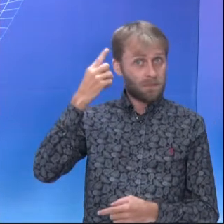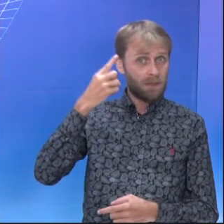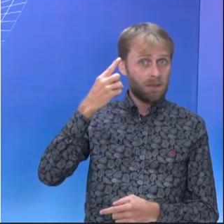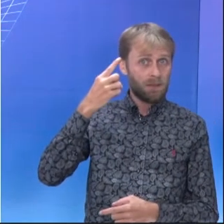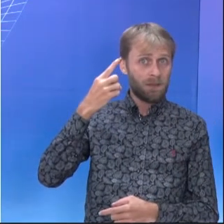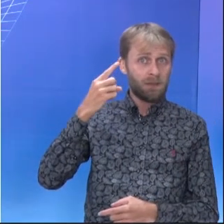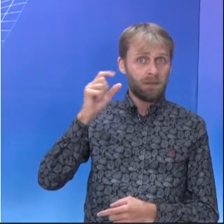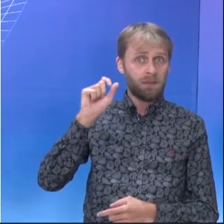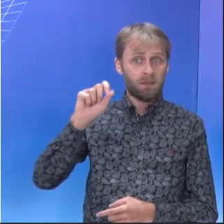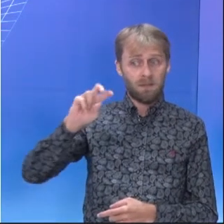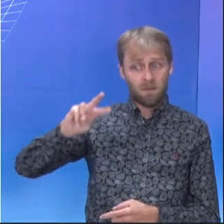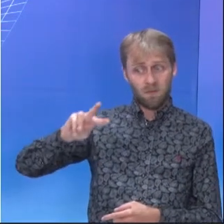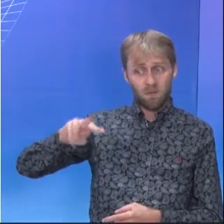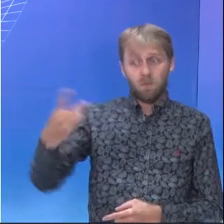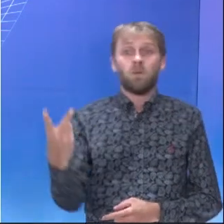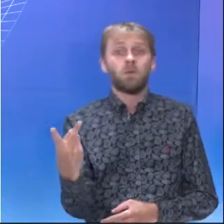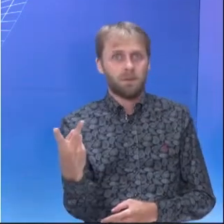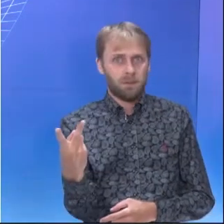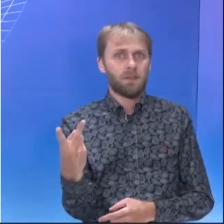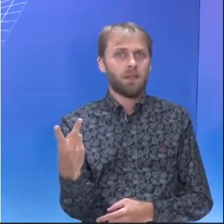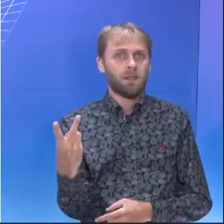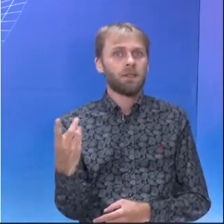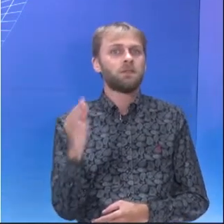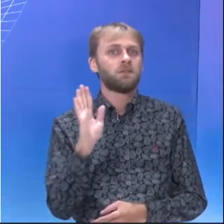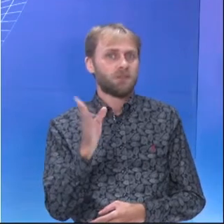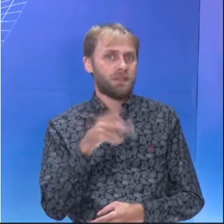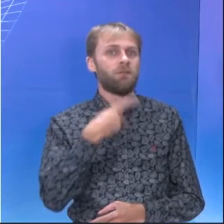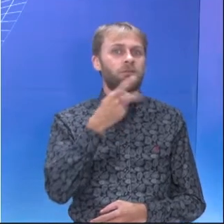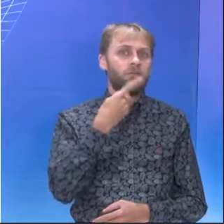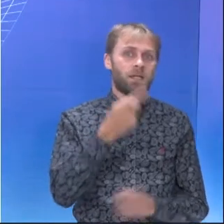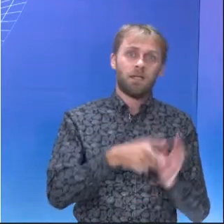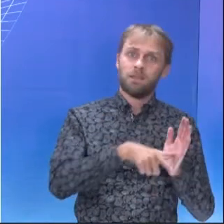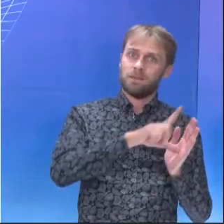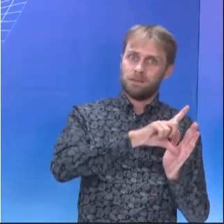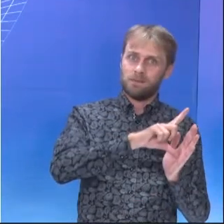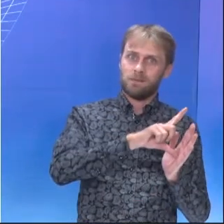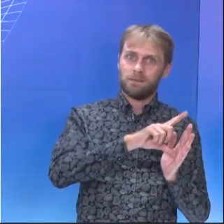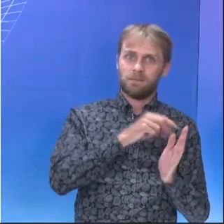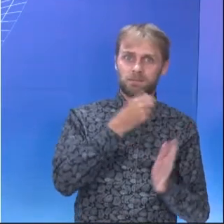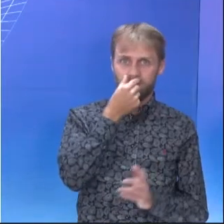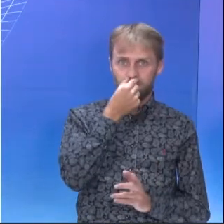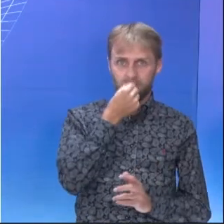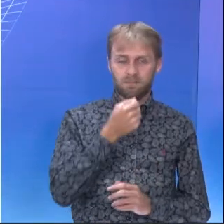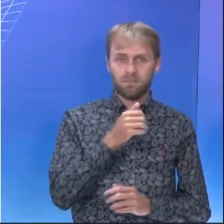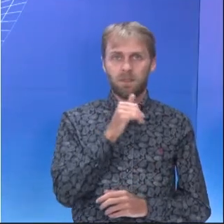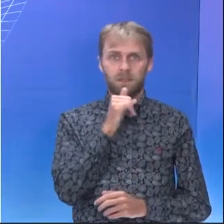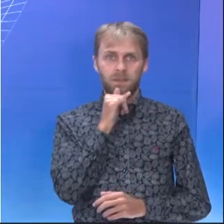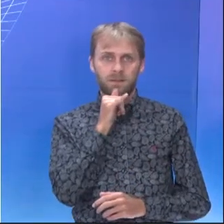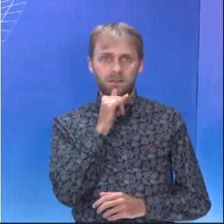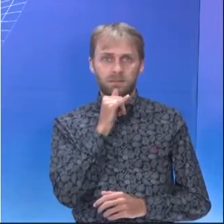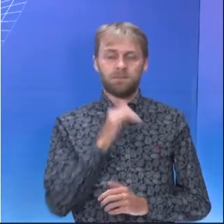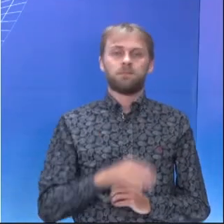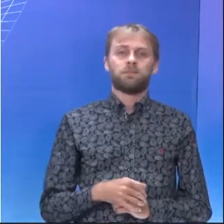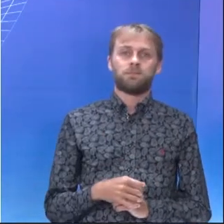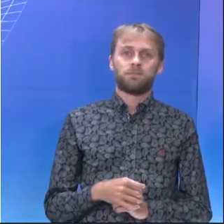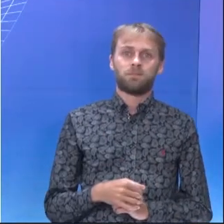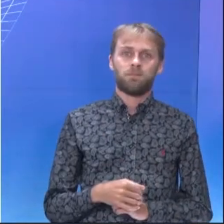tem uma ideia que vai se opor à ideia que foi já falado anteriormente. Quando eu digo,